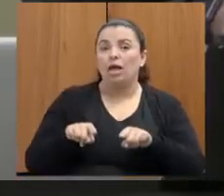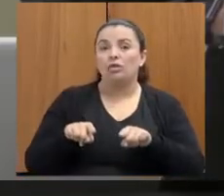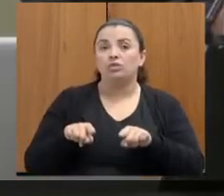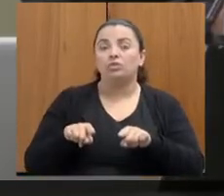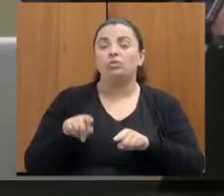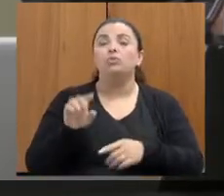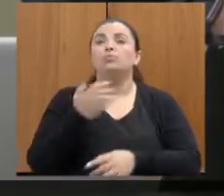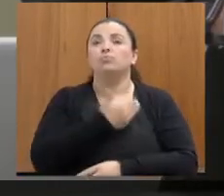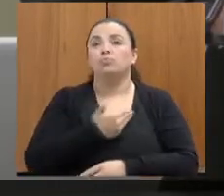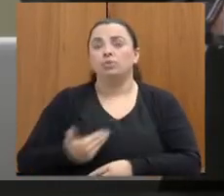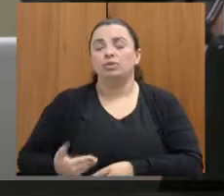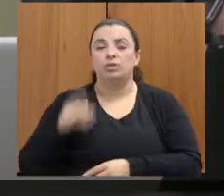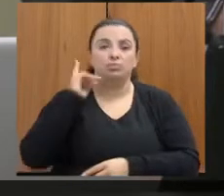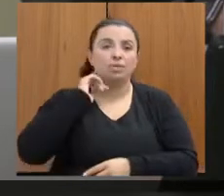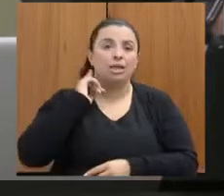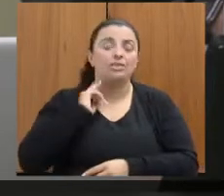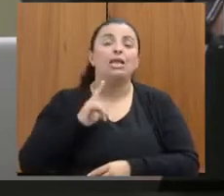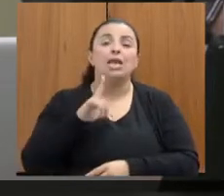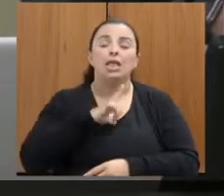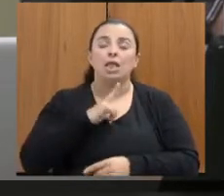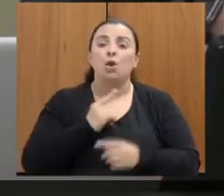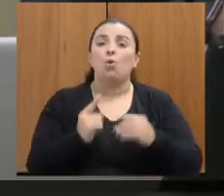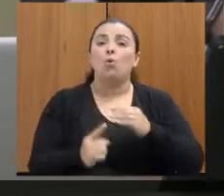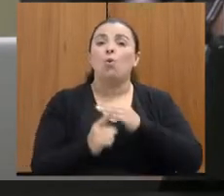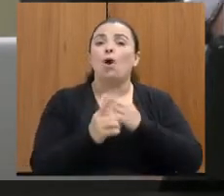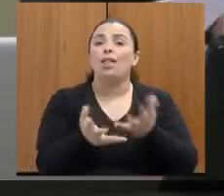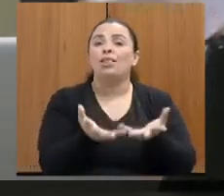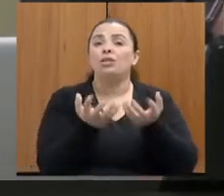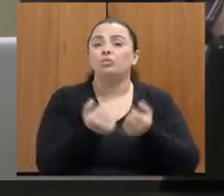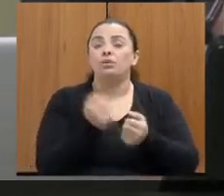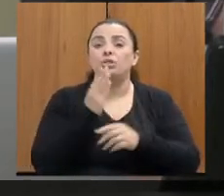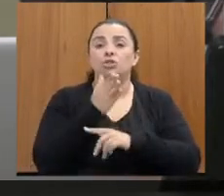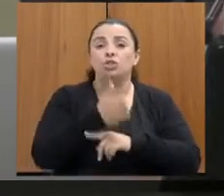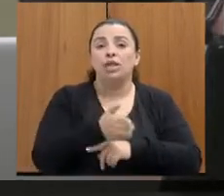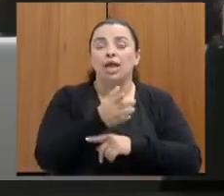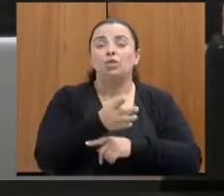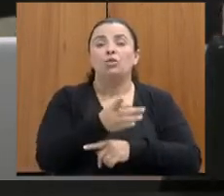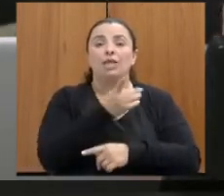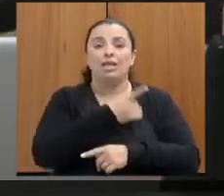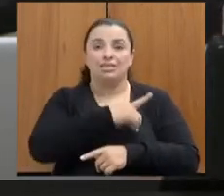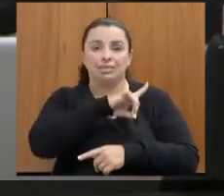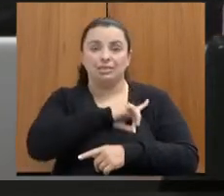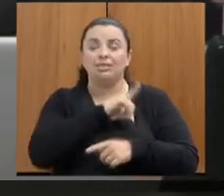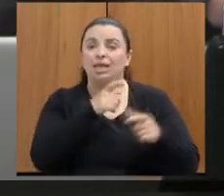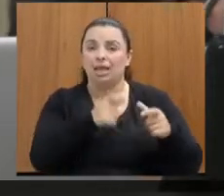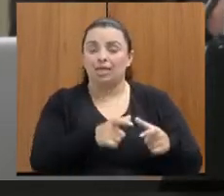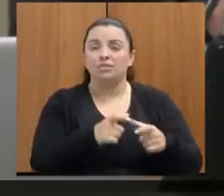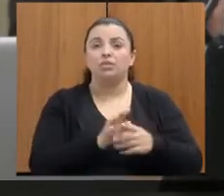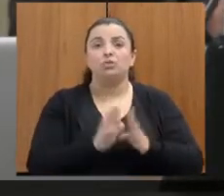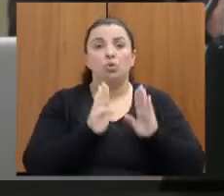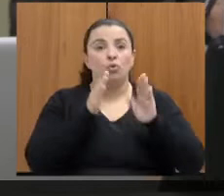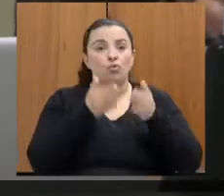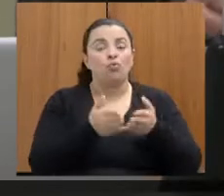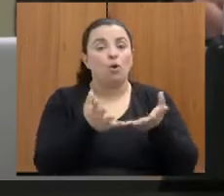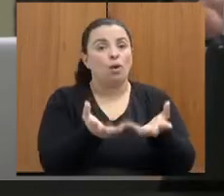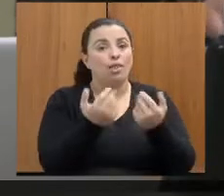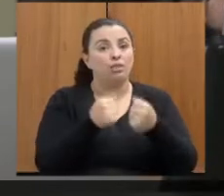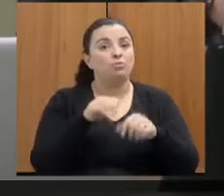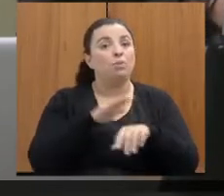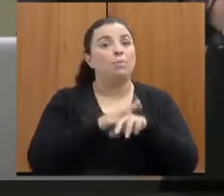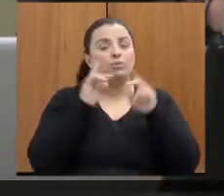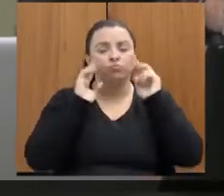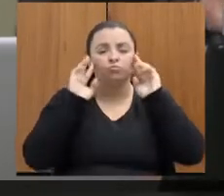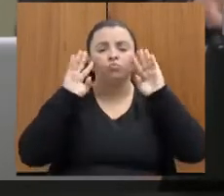atendimento direto das DEANs, com foco no atendimento humanizado nas delegacias especializadas.